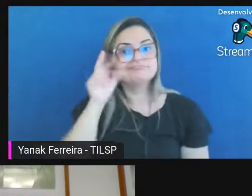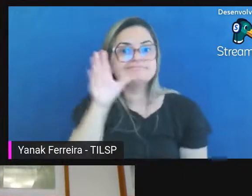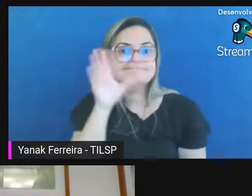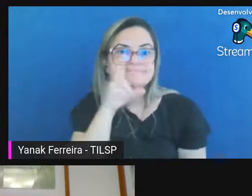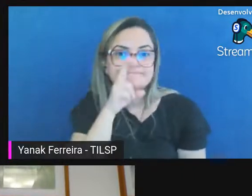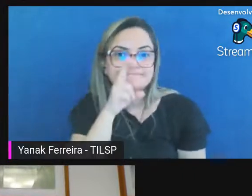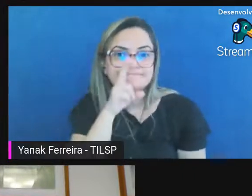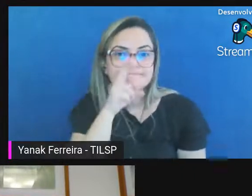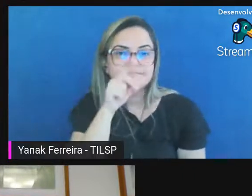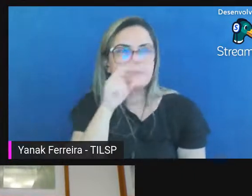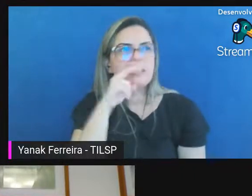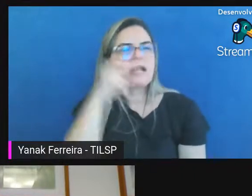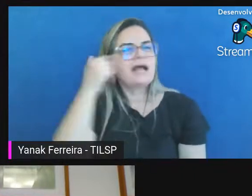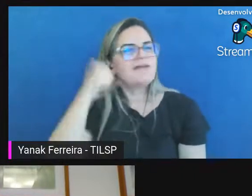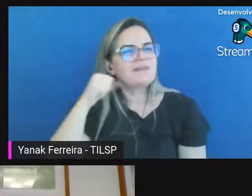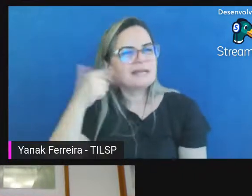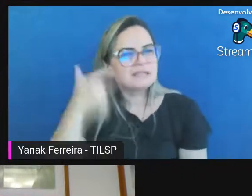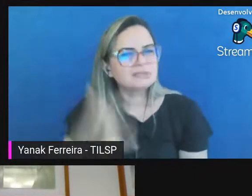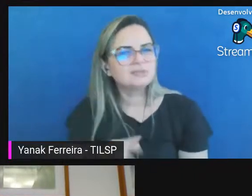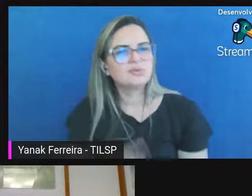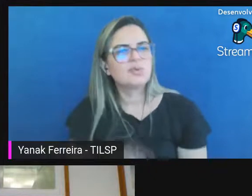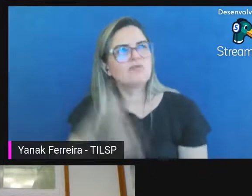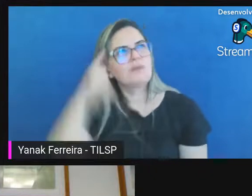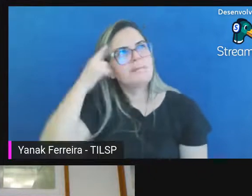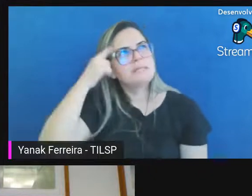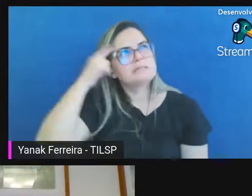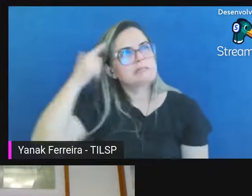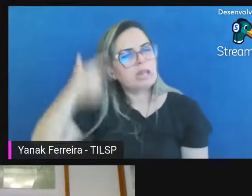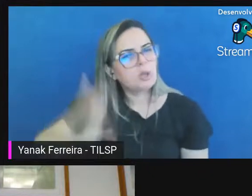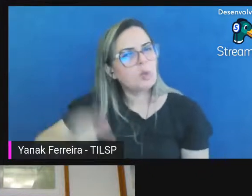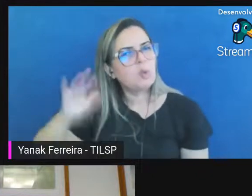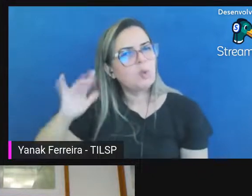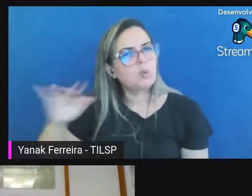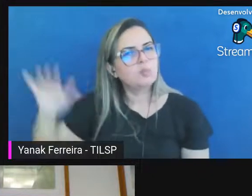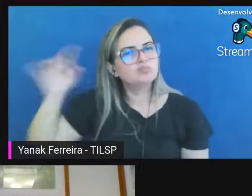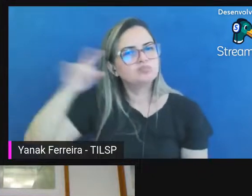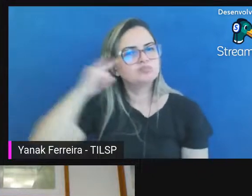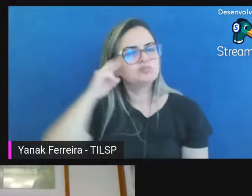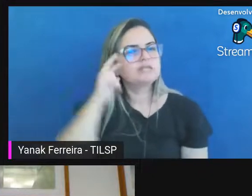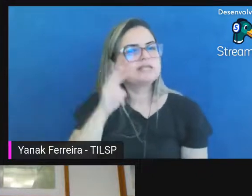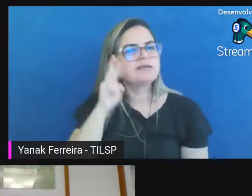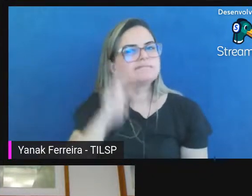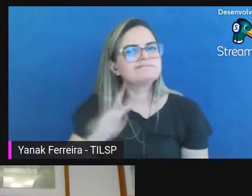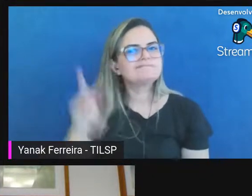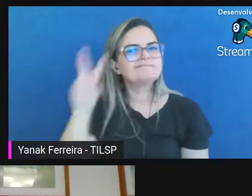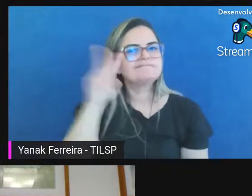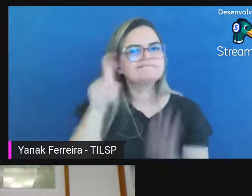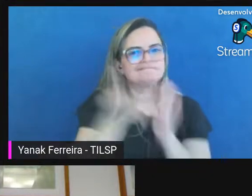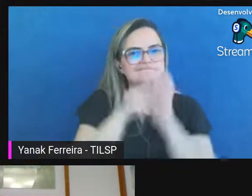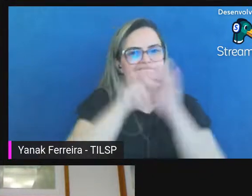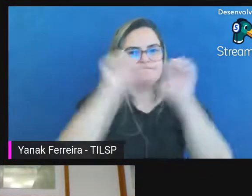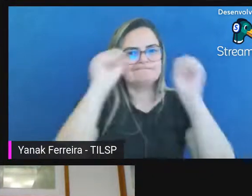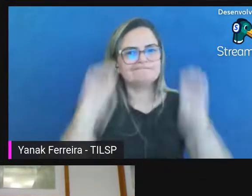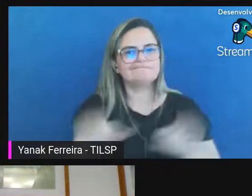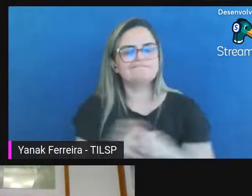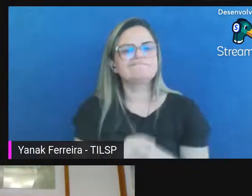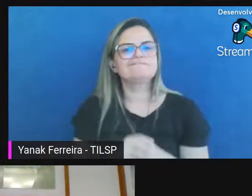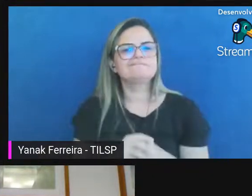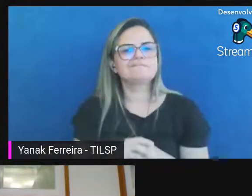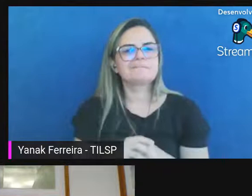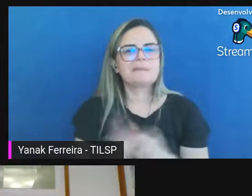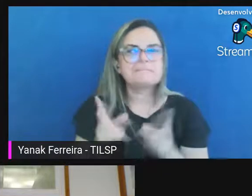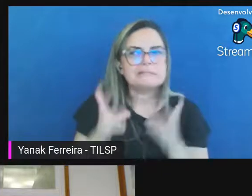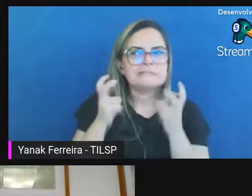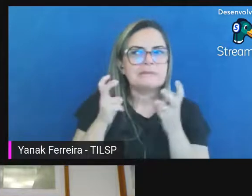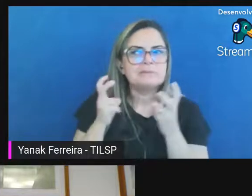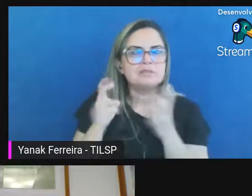repensar ter também essa visão sistêmica visão holística de todo esse